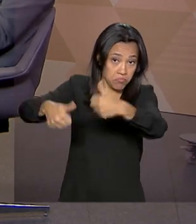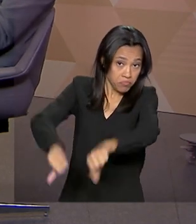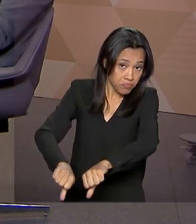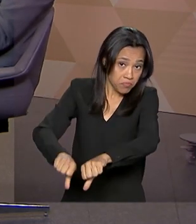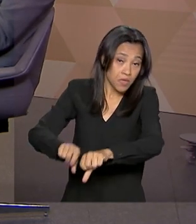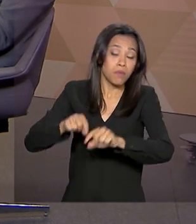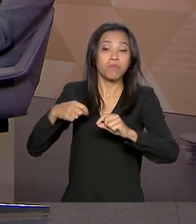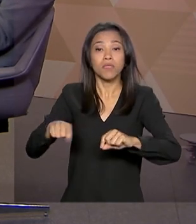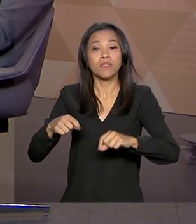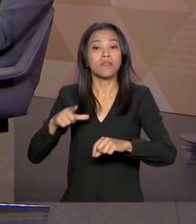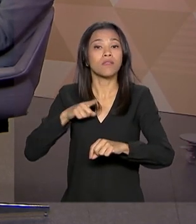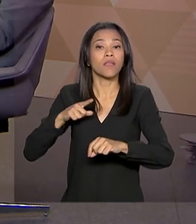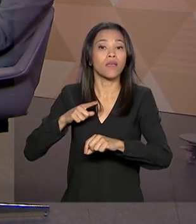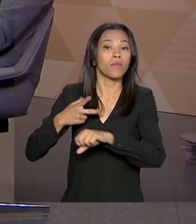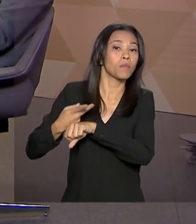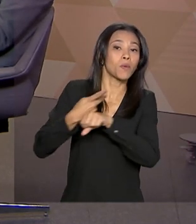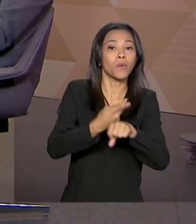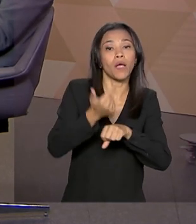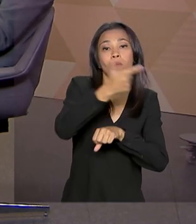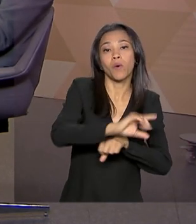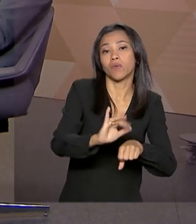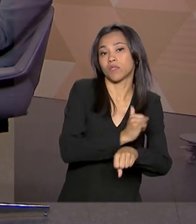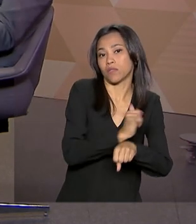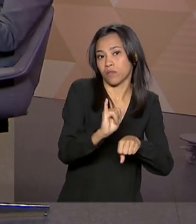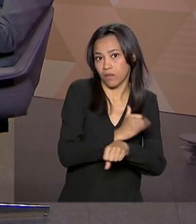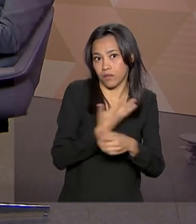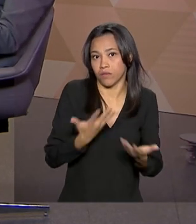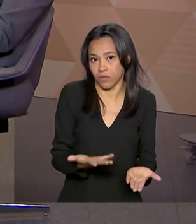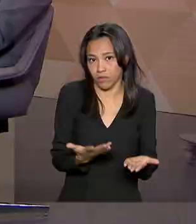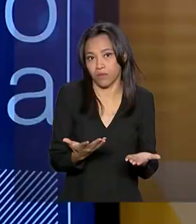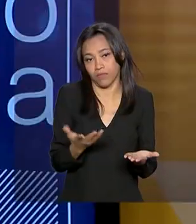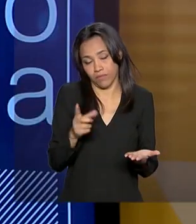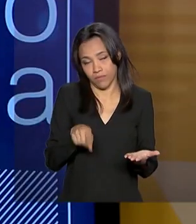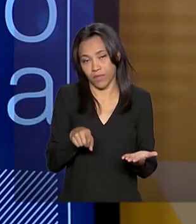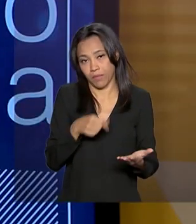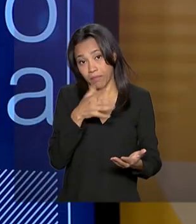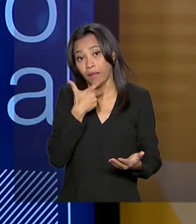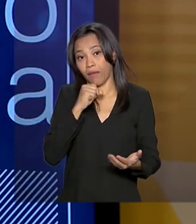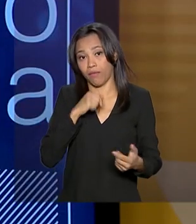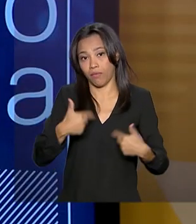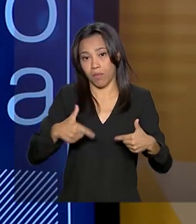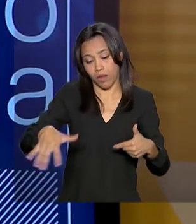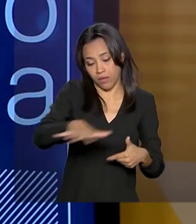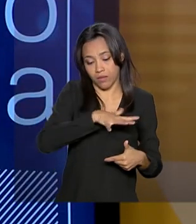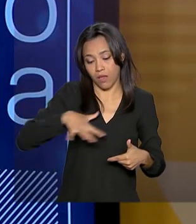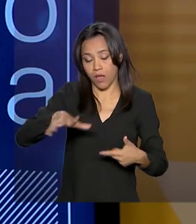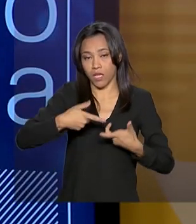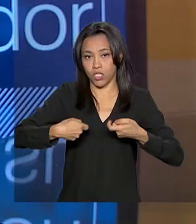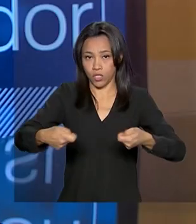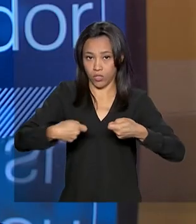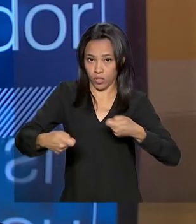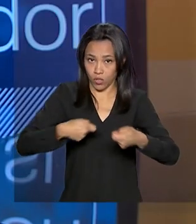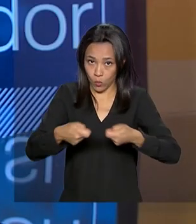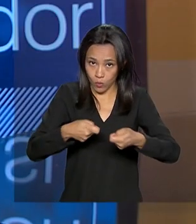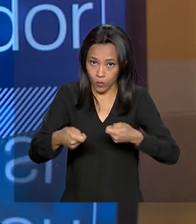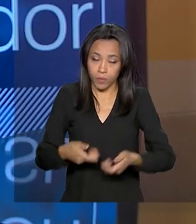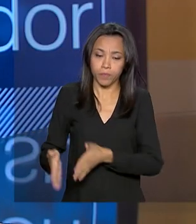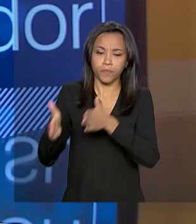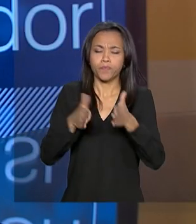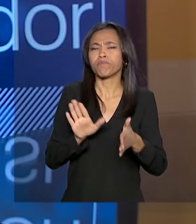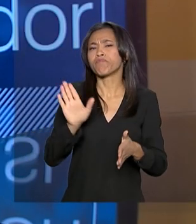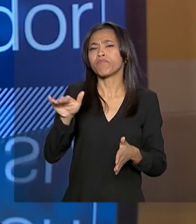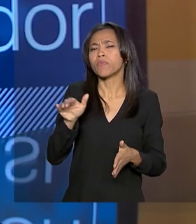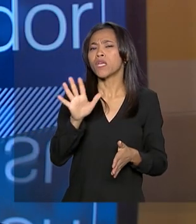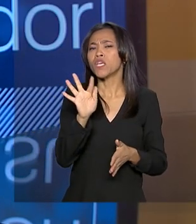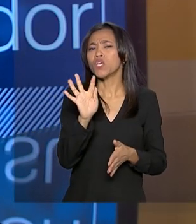você precisa sancionar, o regulador precisa de dentes. Essa é a metáfora de quem trabalha com direito regulatório. E o Fundo de Defesa